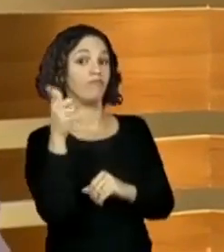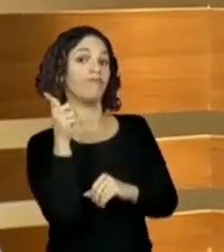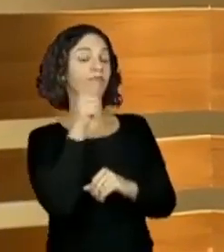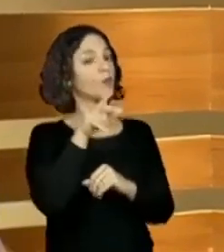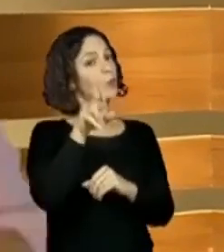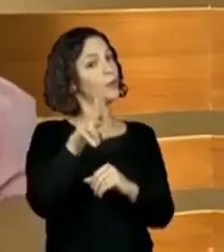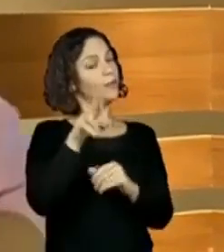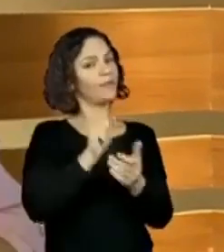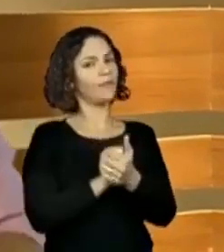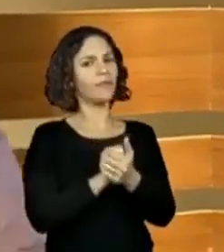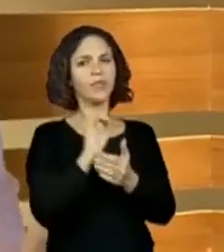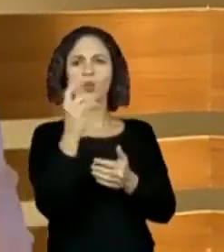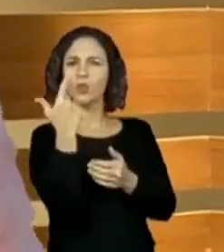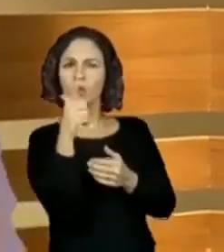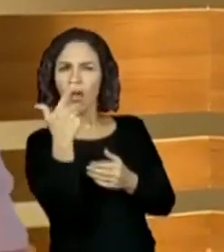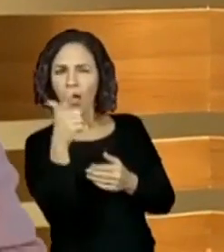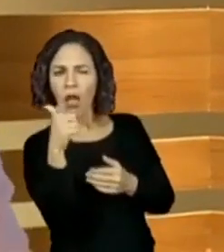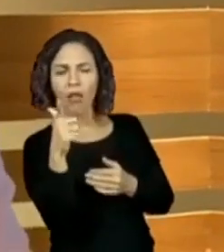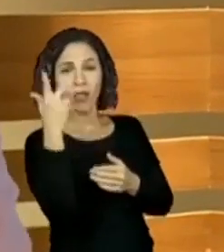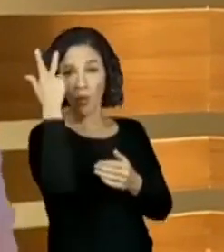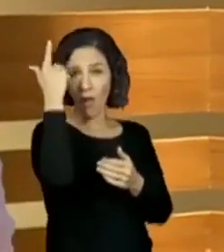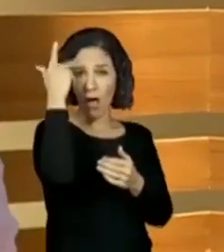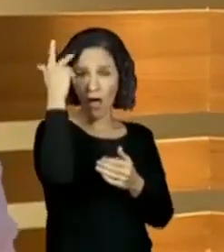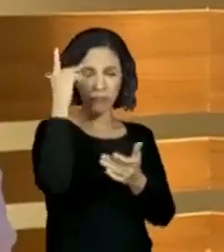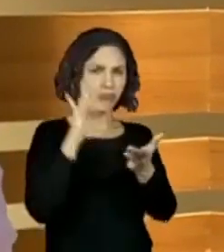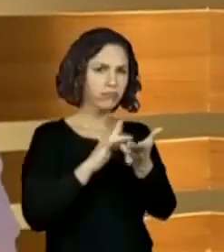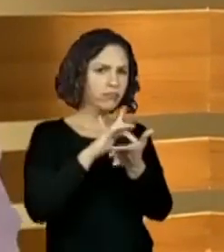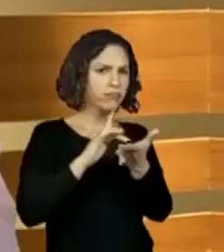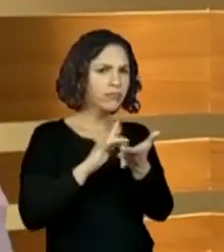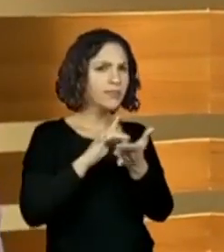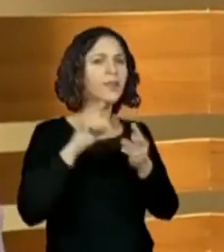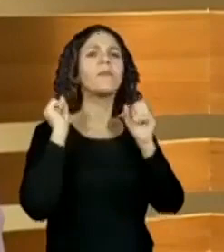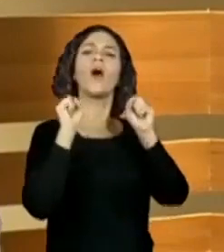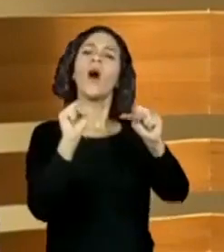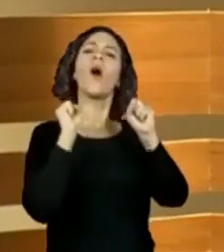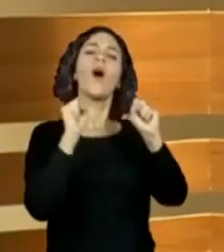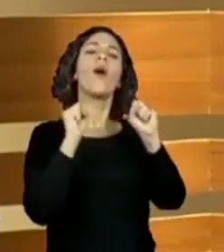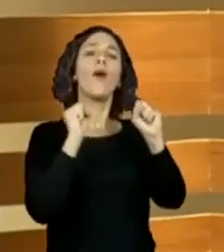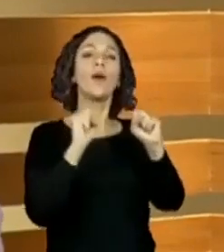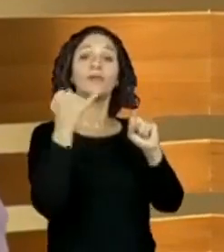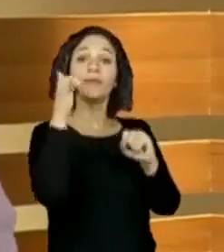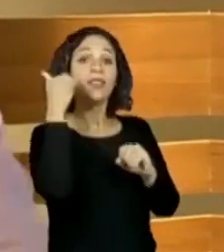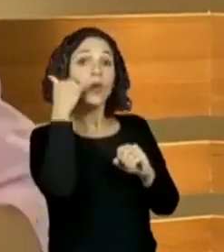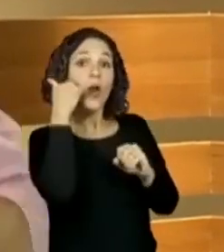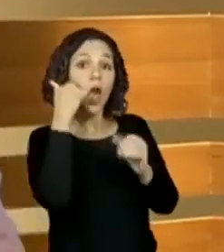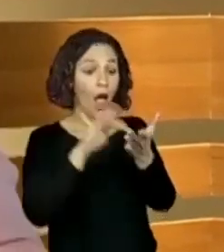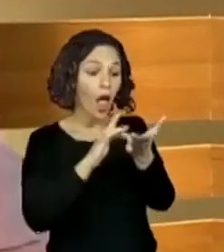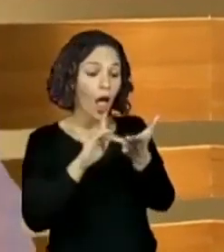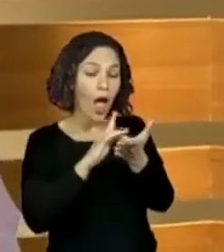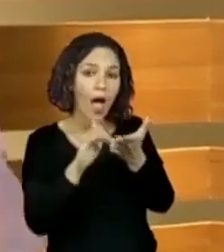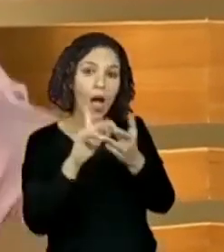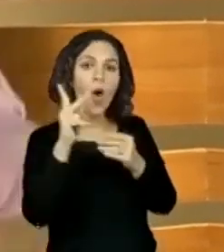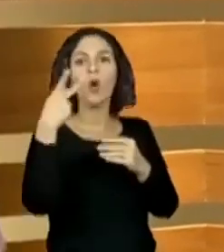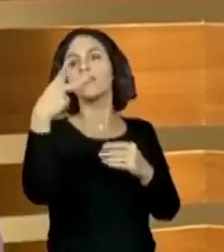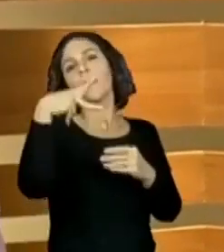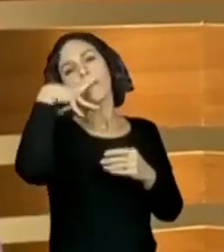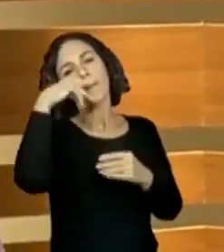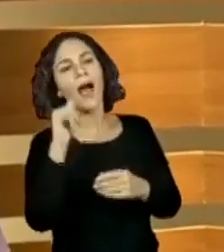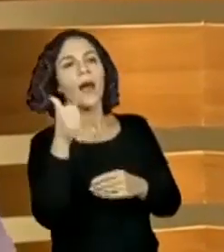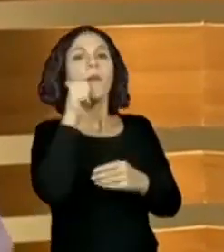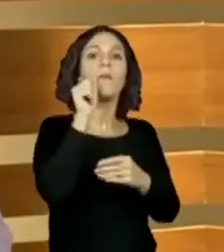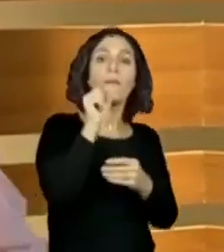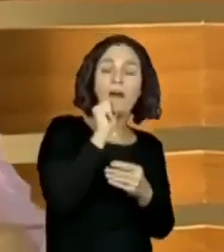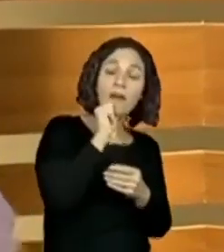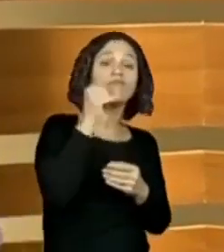usá-la. Se você não tiver uma calculadora convencional, você pode utilizá-la também no seu celular ou no celular do seu pai, da sua